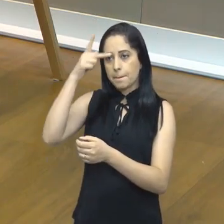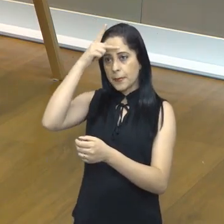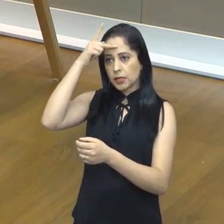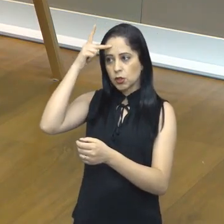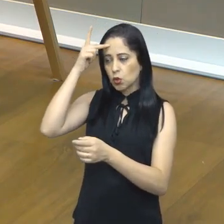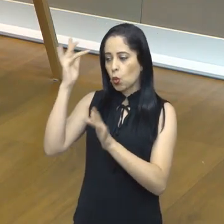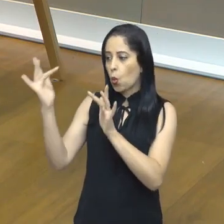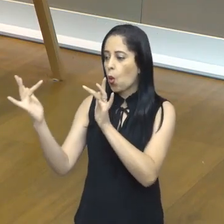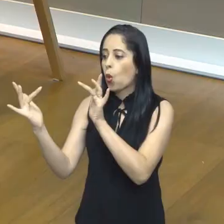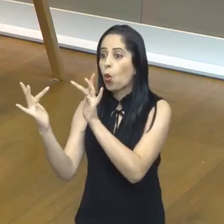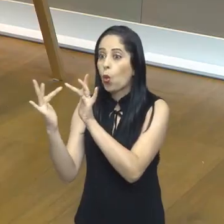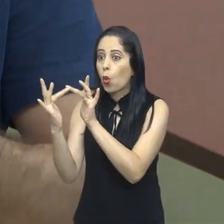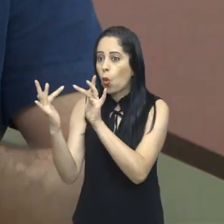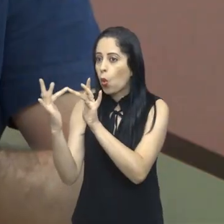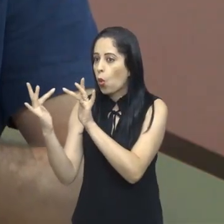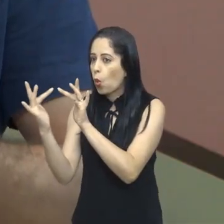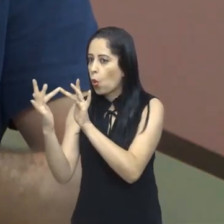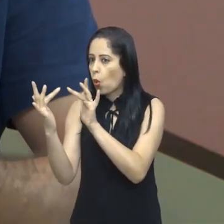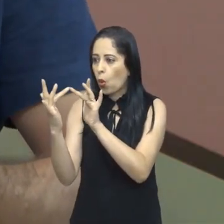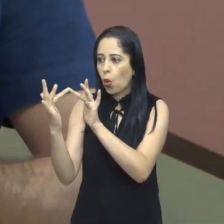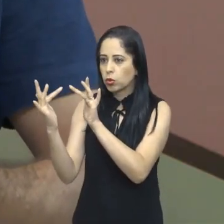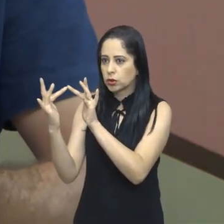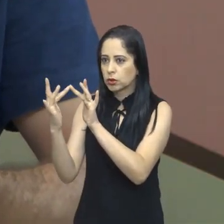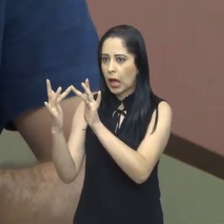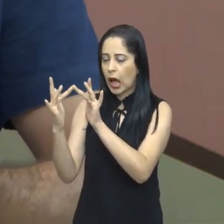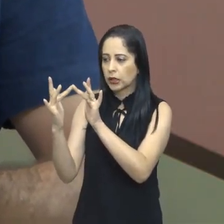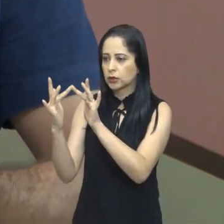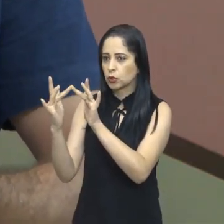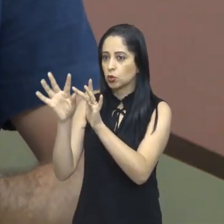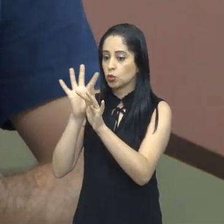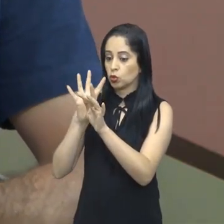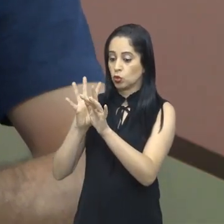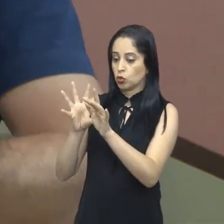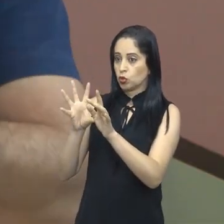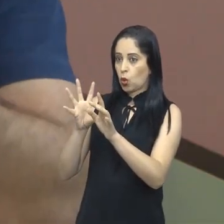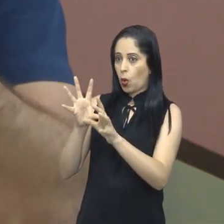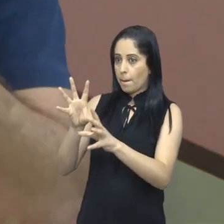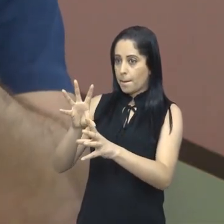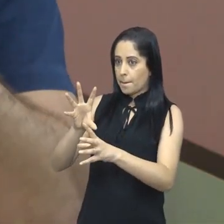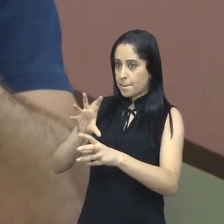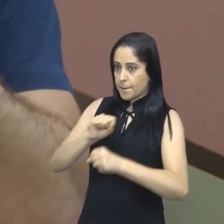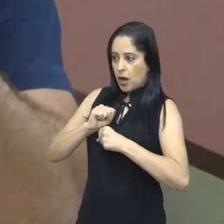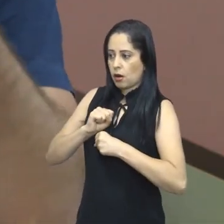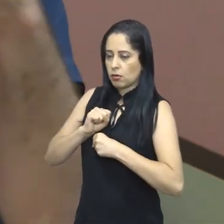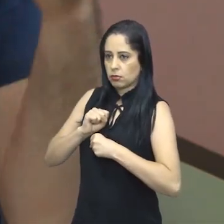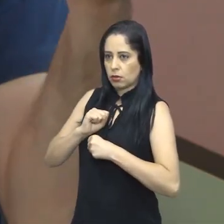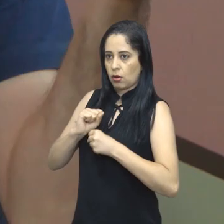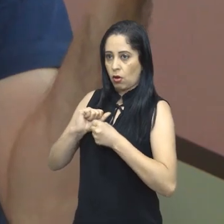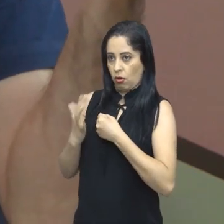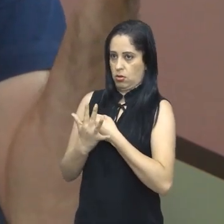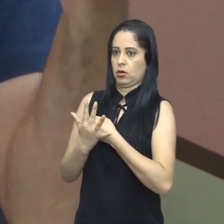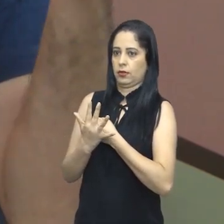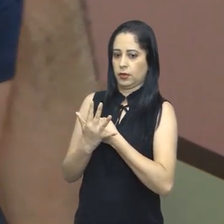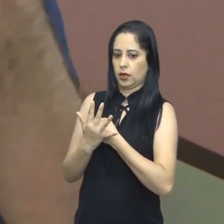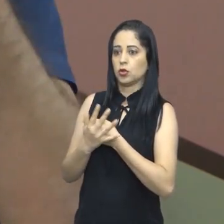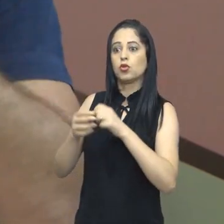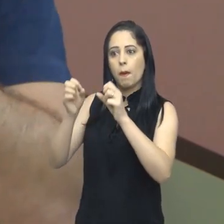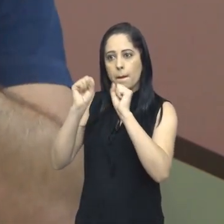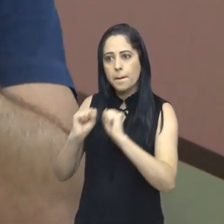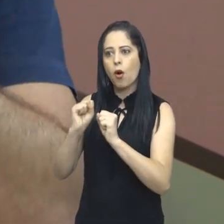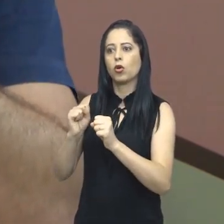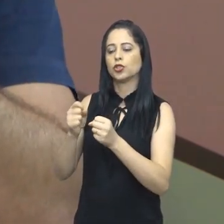com a pessoa, então, do primeiro contato até o quinto, sétimo dia, as pessoas podem se testar de forma assintomática.